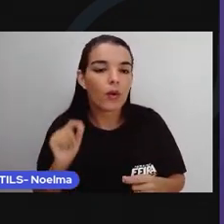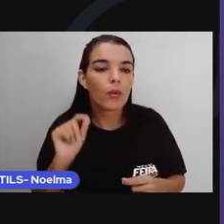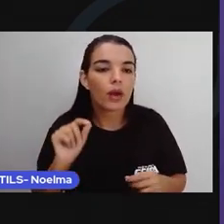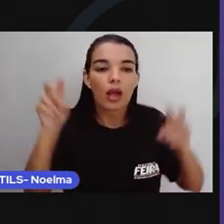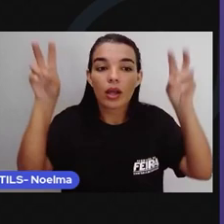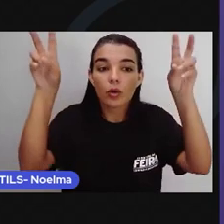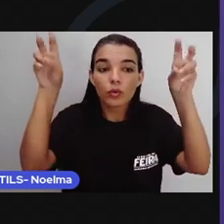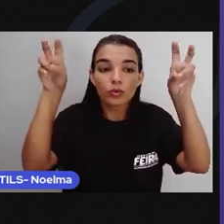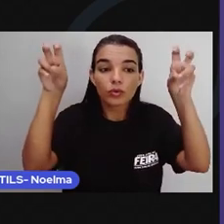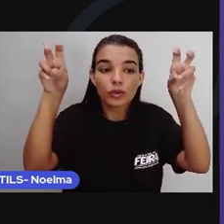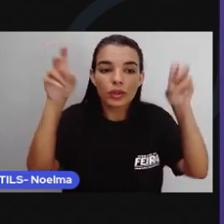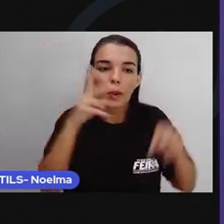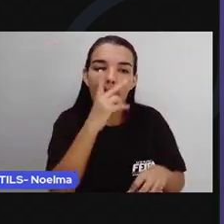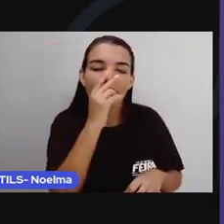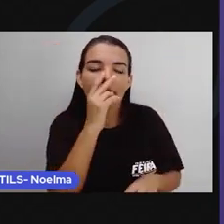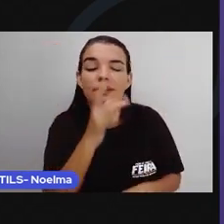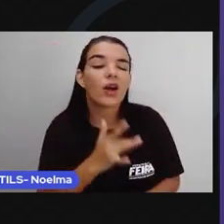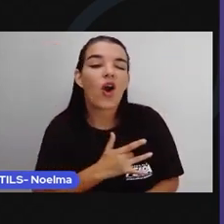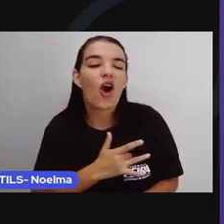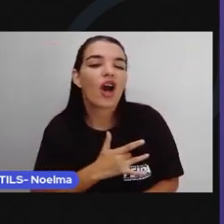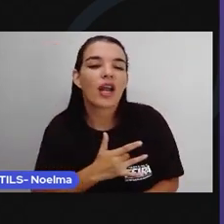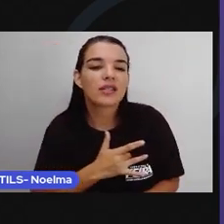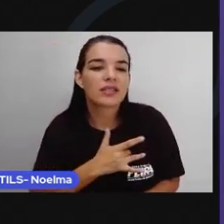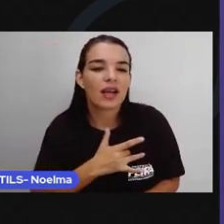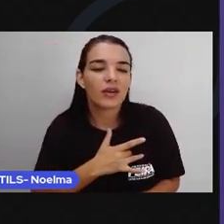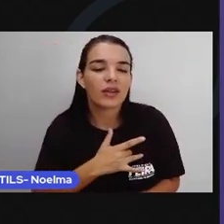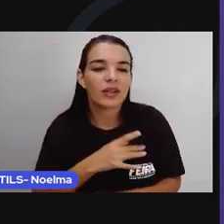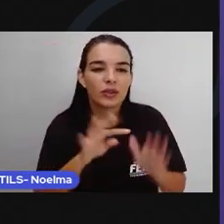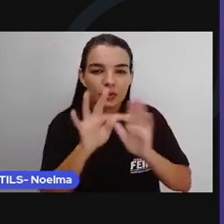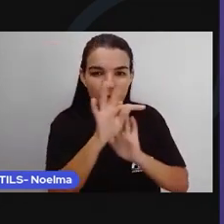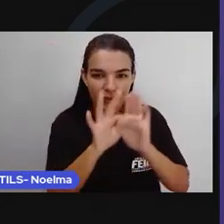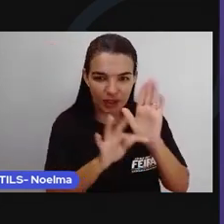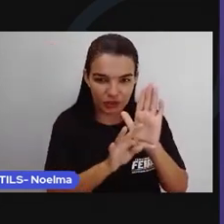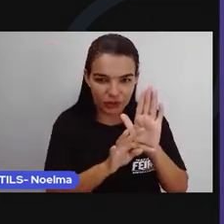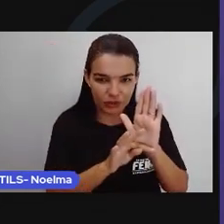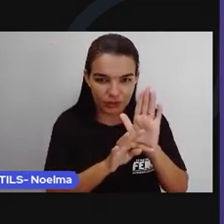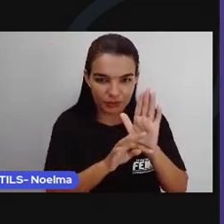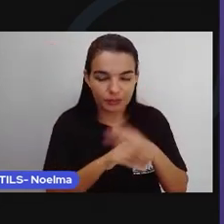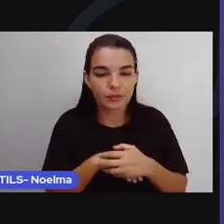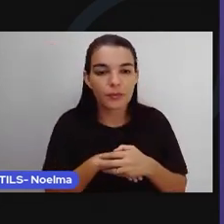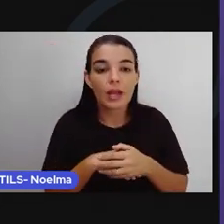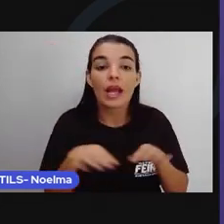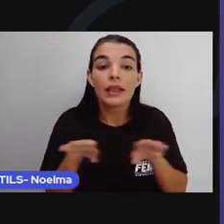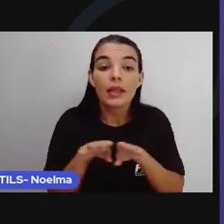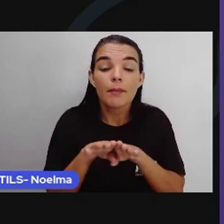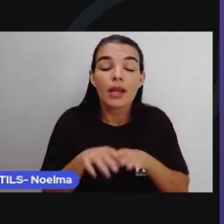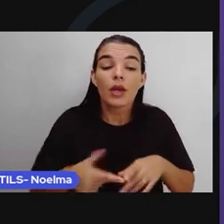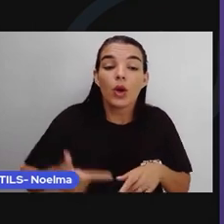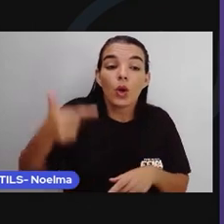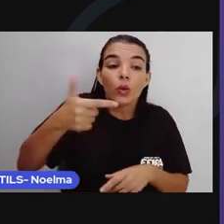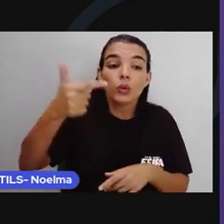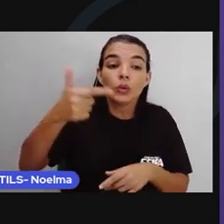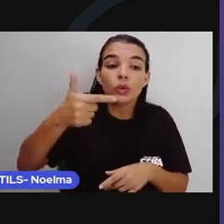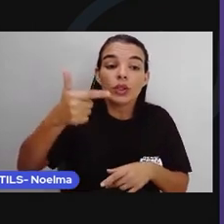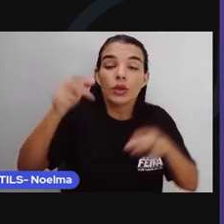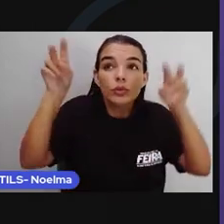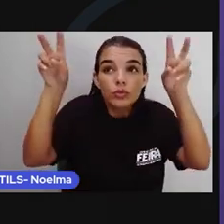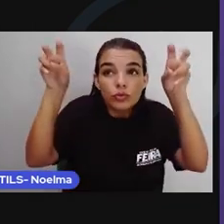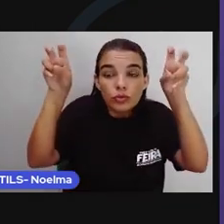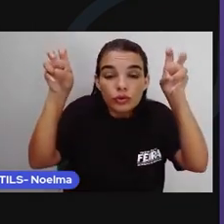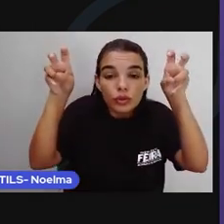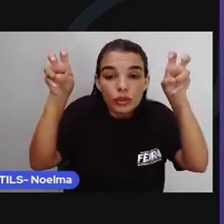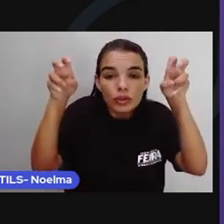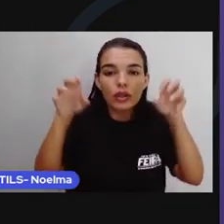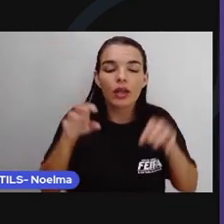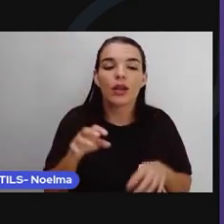do texto. Enquanto o subtítulo, muitas vezes, responde a essas perguntas que eu fiz aqui no começo. Então, ali,